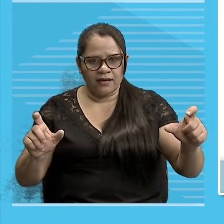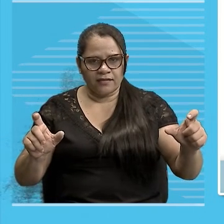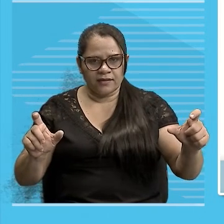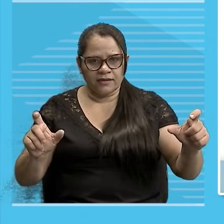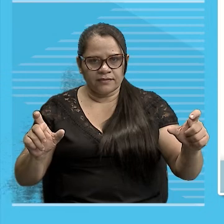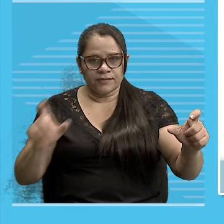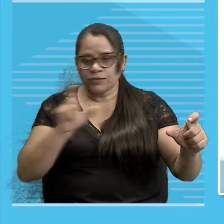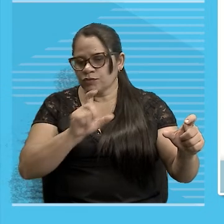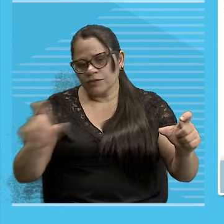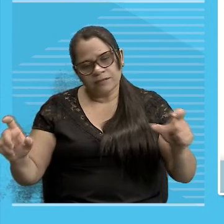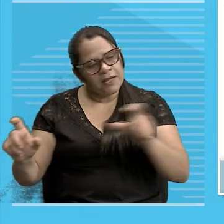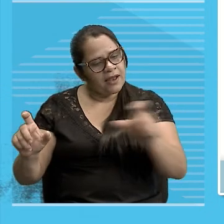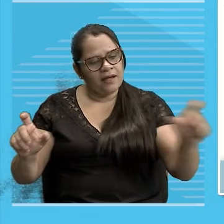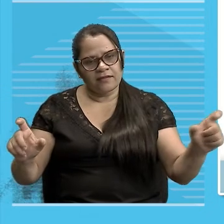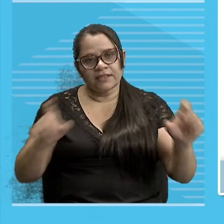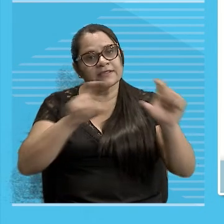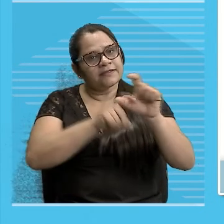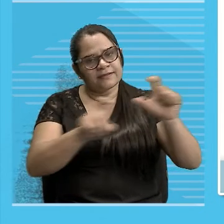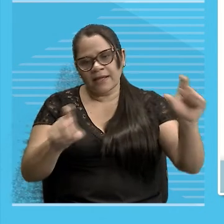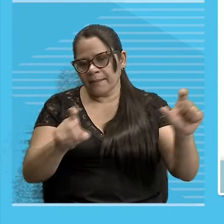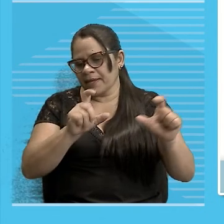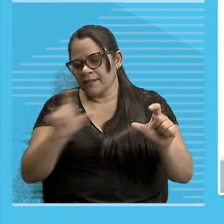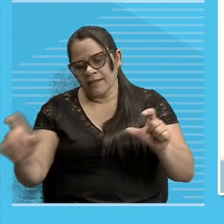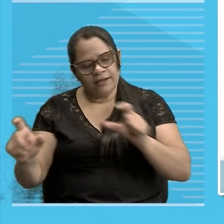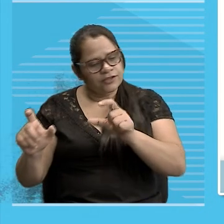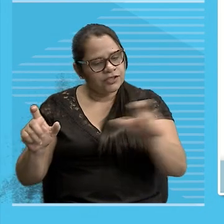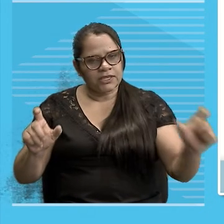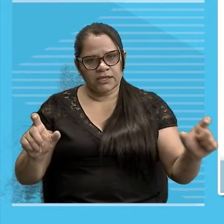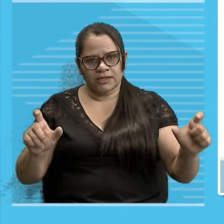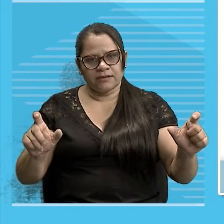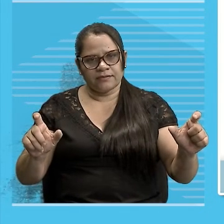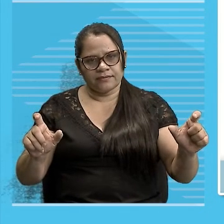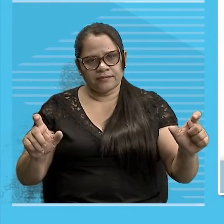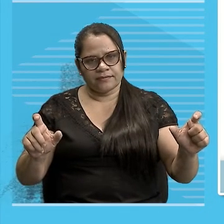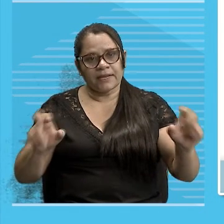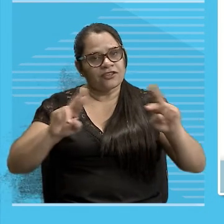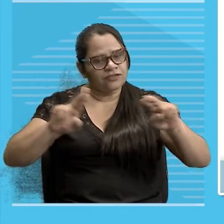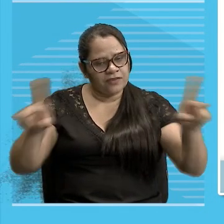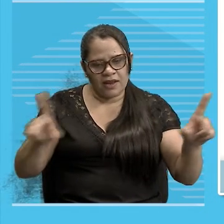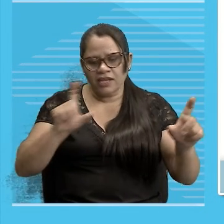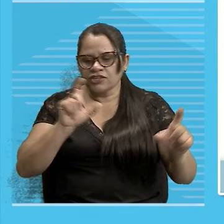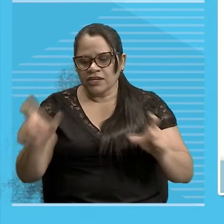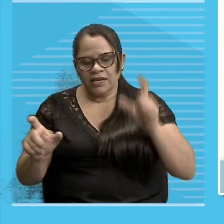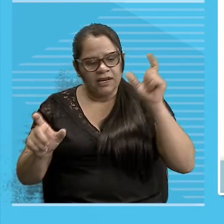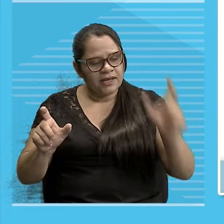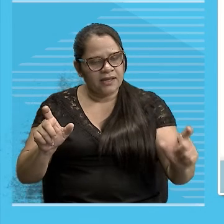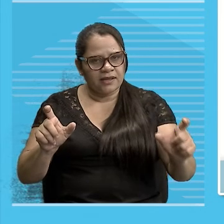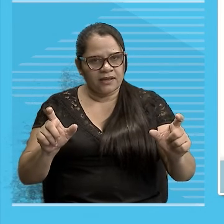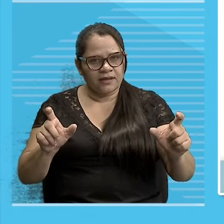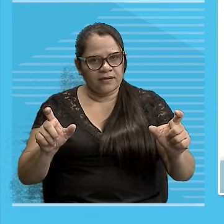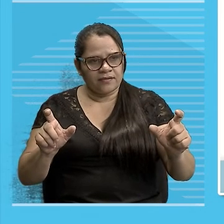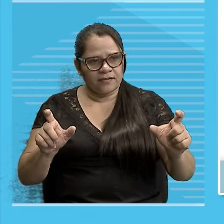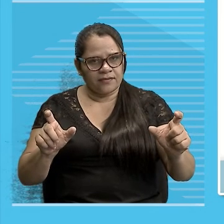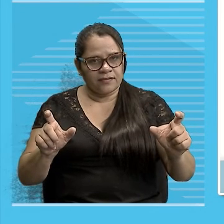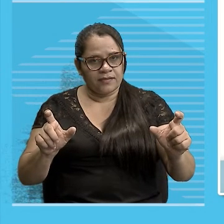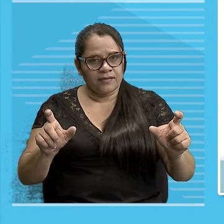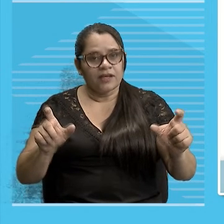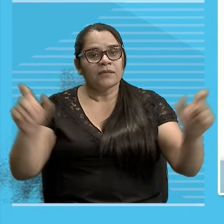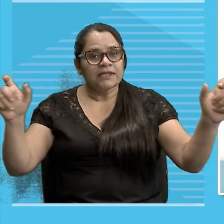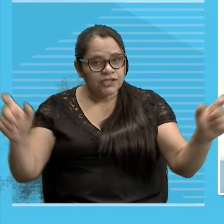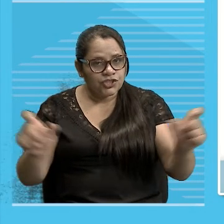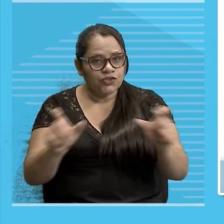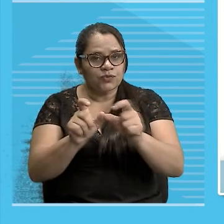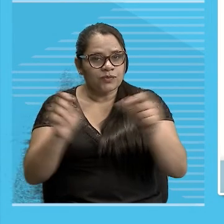Independentes Ou seja Homem é um radical E lobo É outro radical Então eu tenho Lobisomem